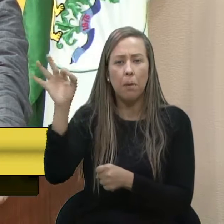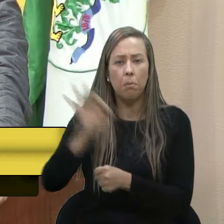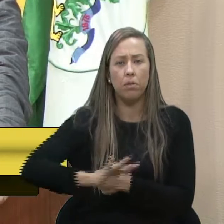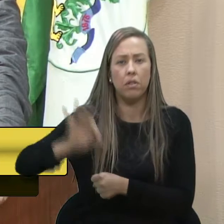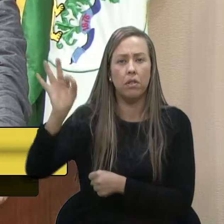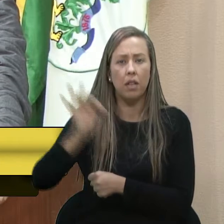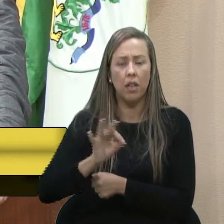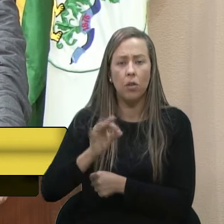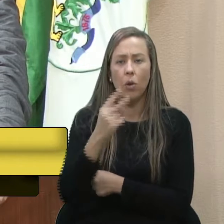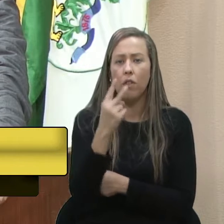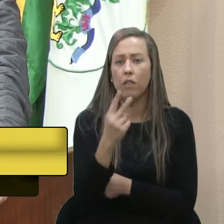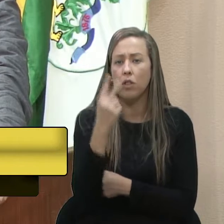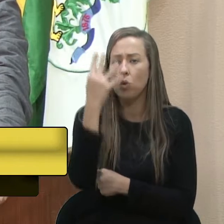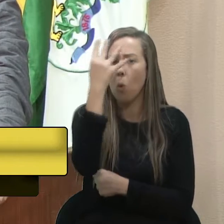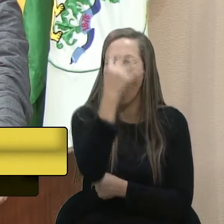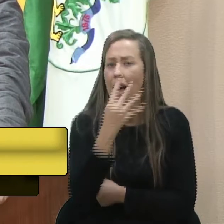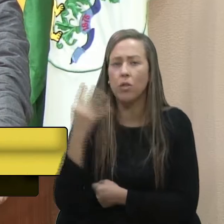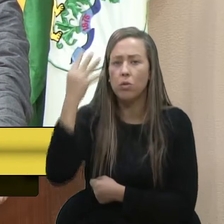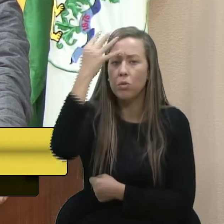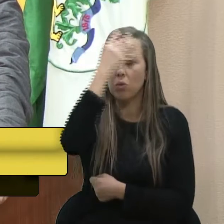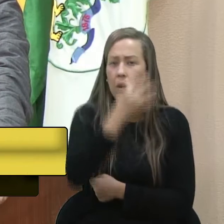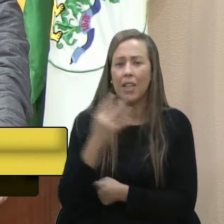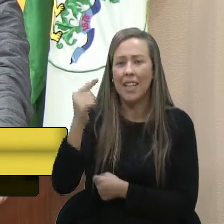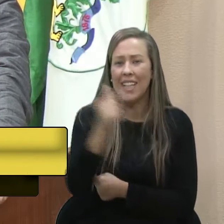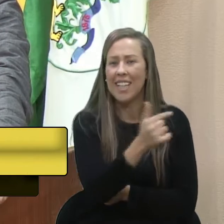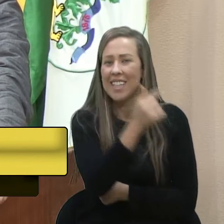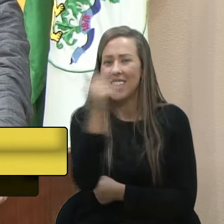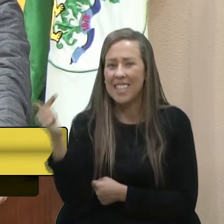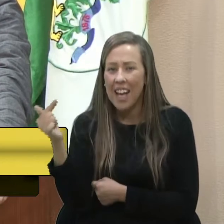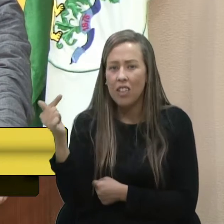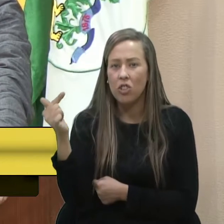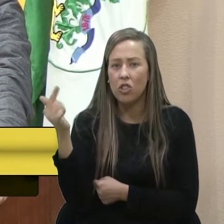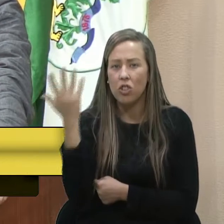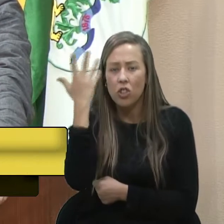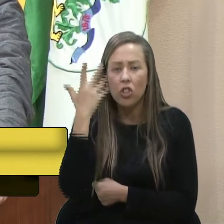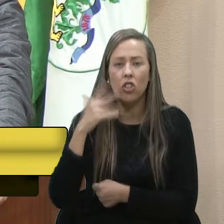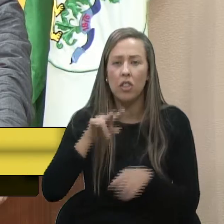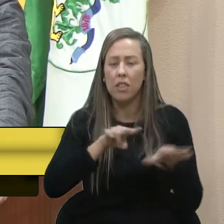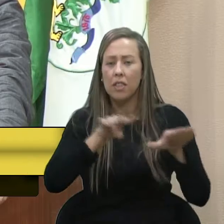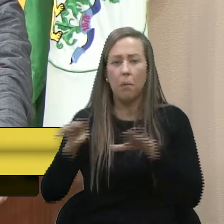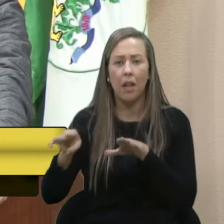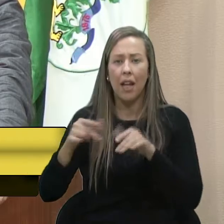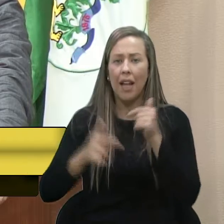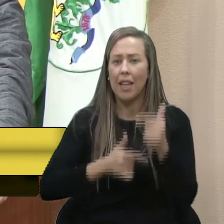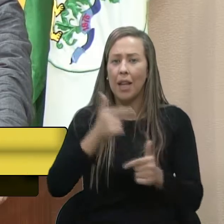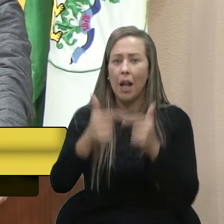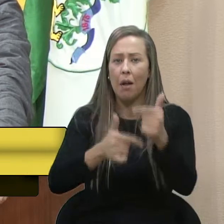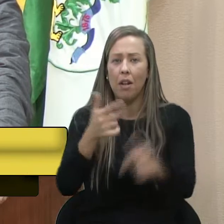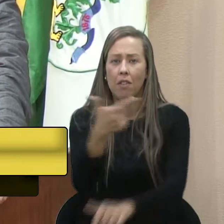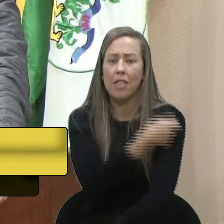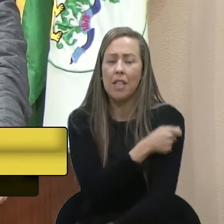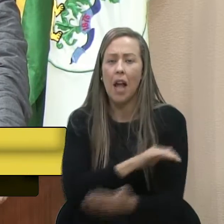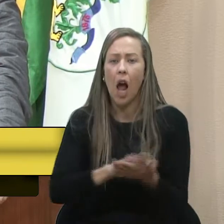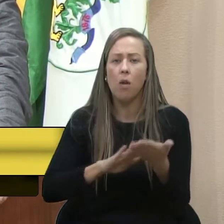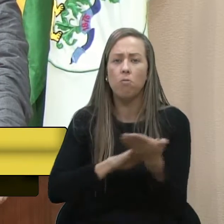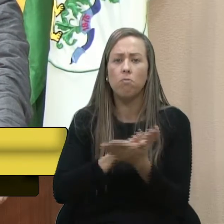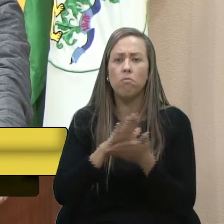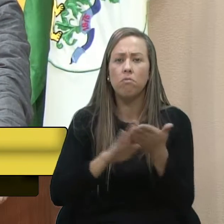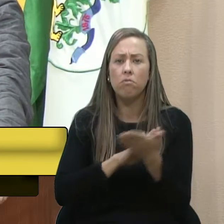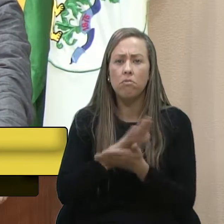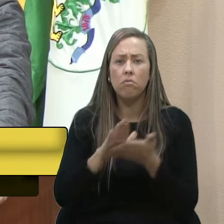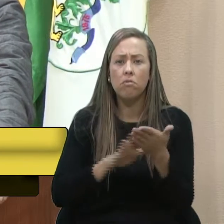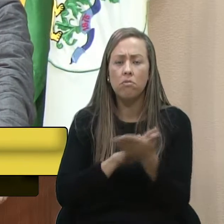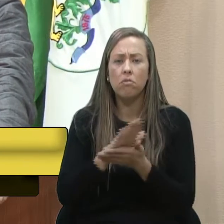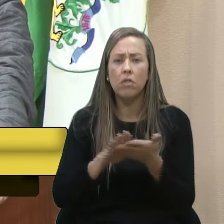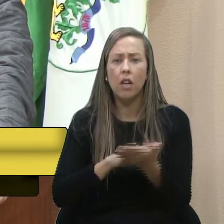24 horas por dia, 7 dias por semana, trabalhando sem vacina. Foram